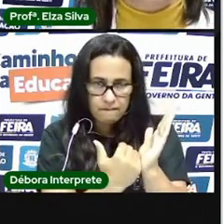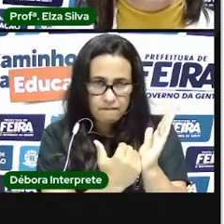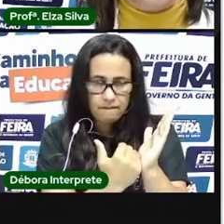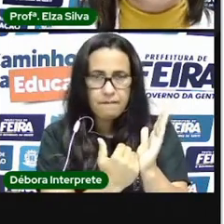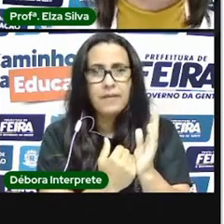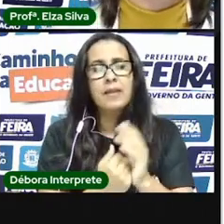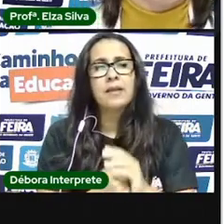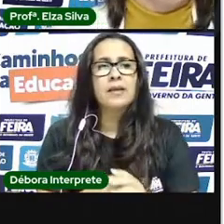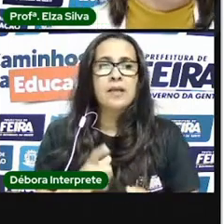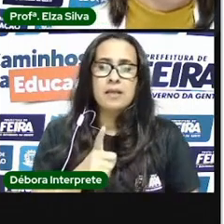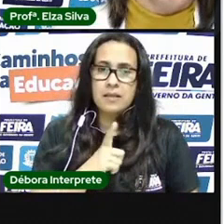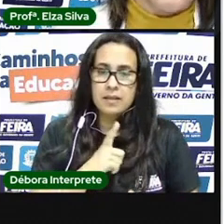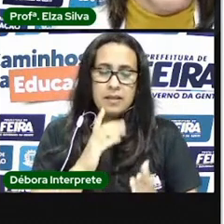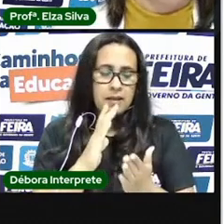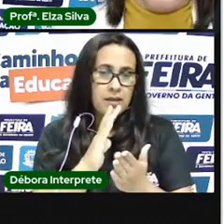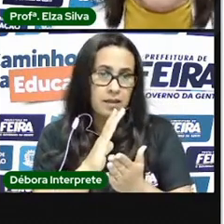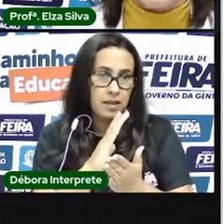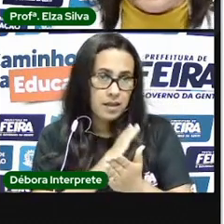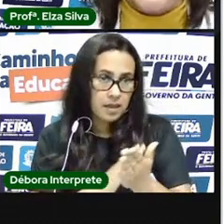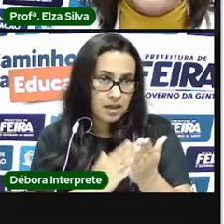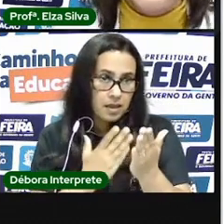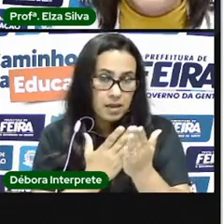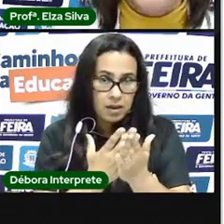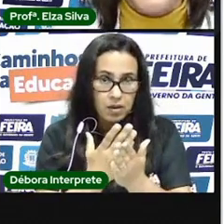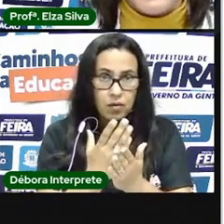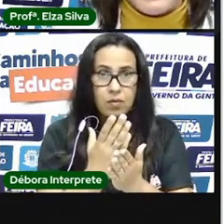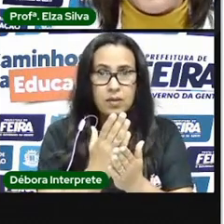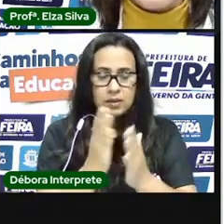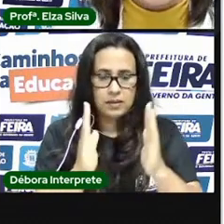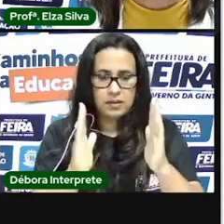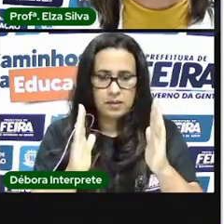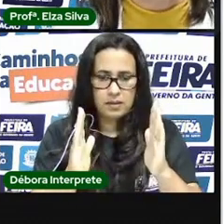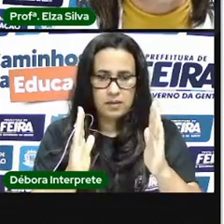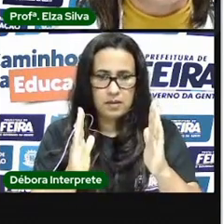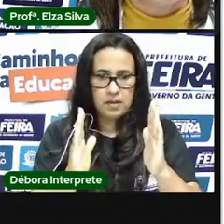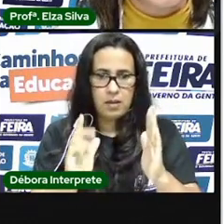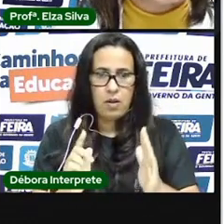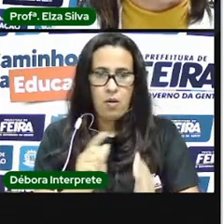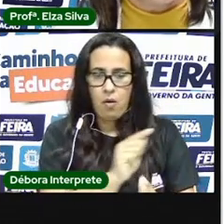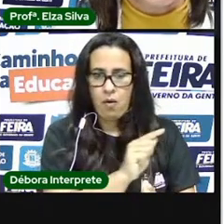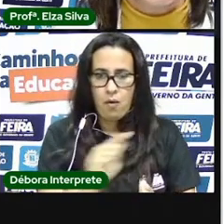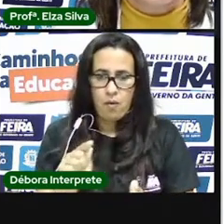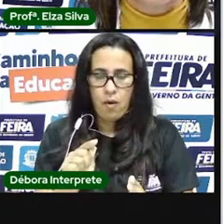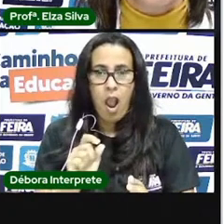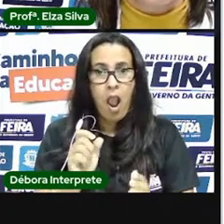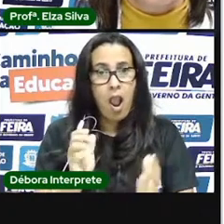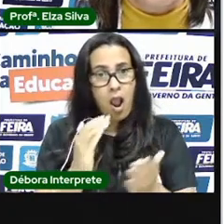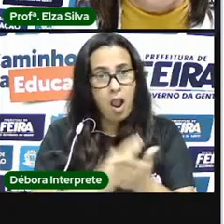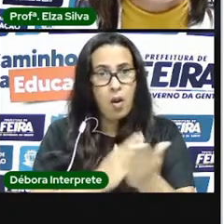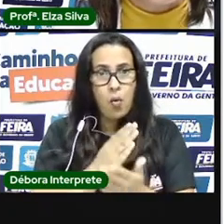histórias em quadrinhos que são produzidas no formato vertical o que que elas contam histórias